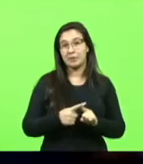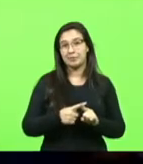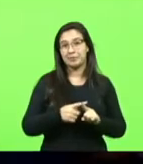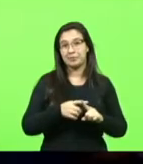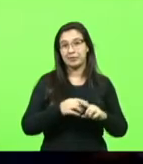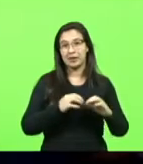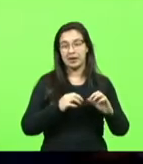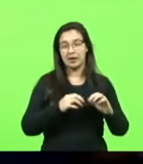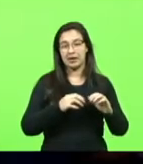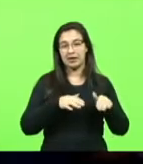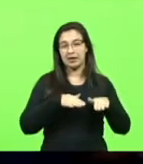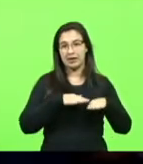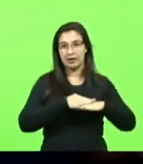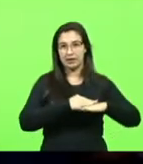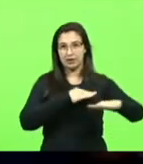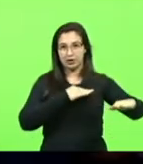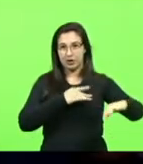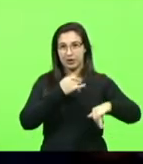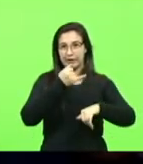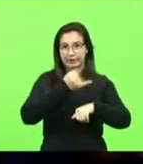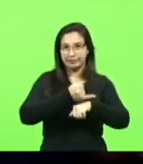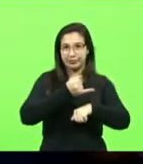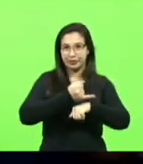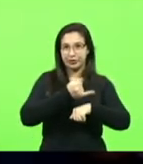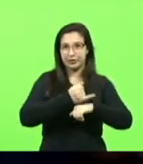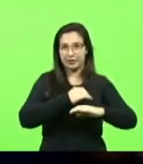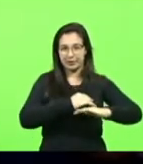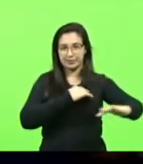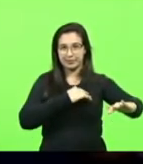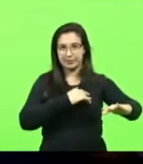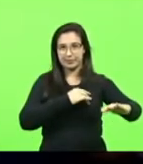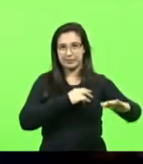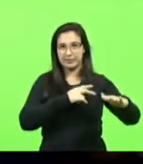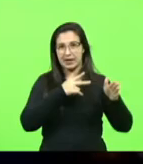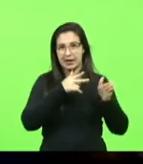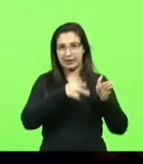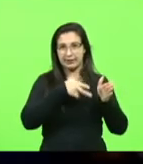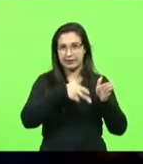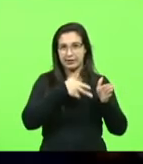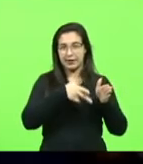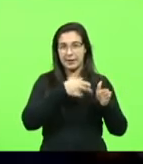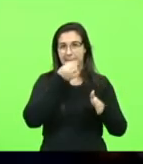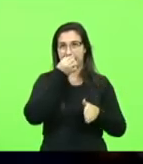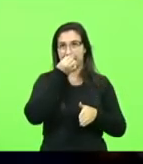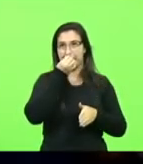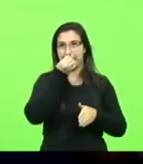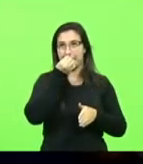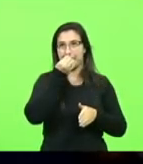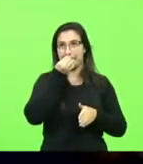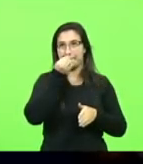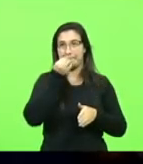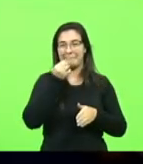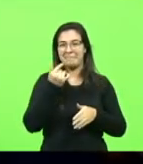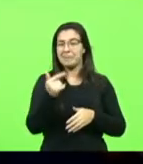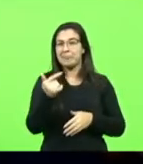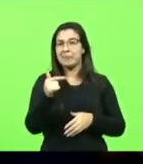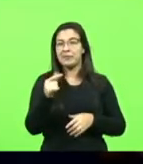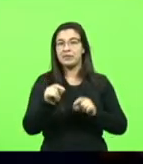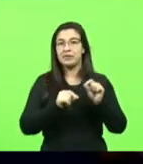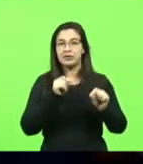contempladas. A Fiesc não está, não está